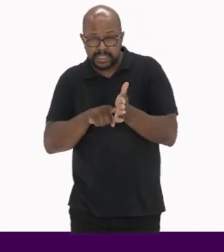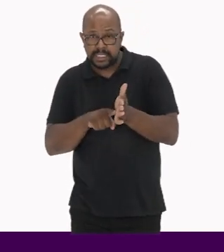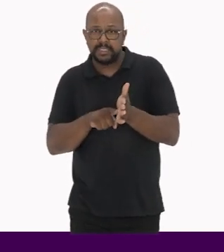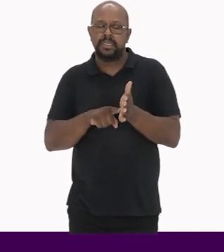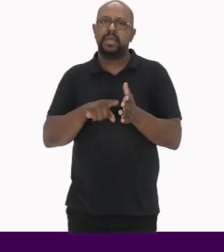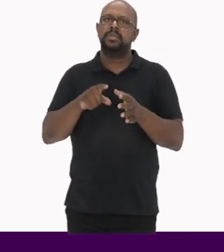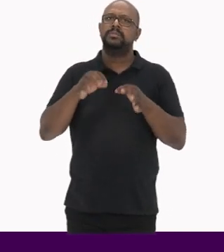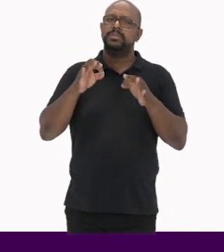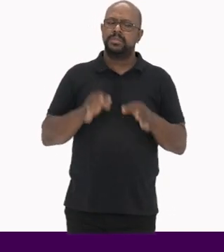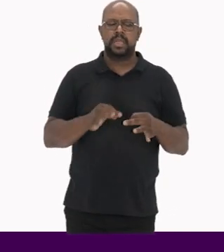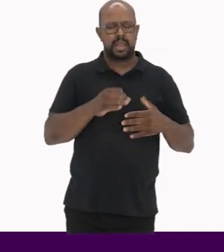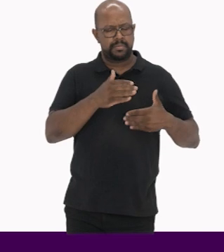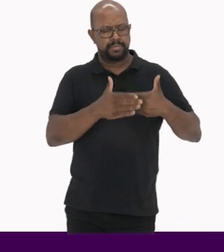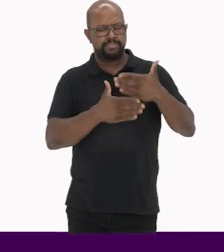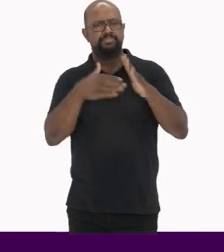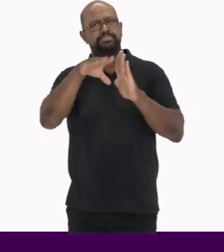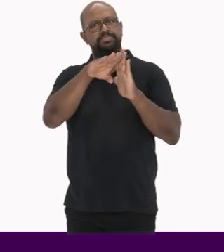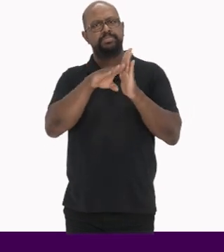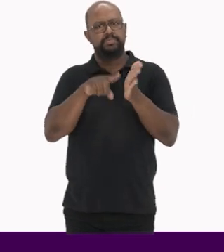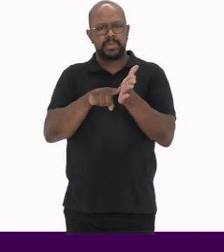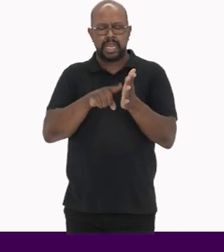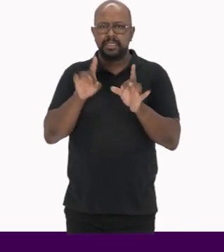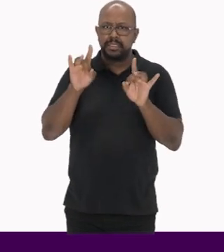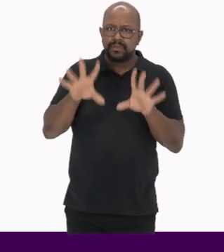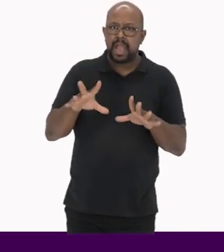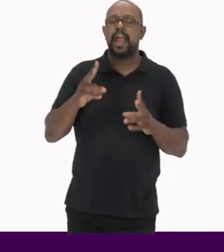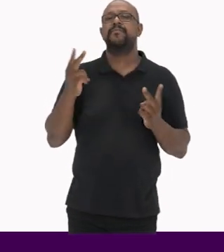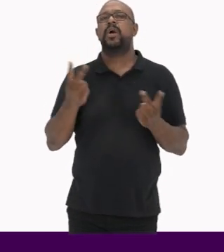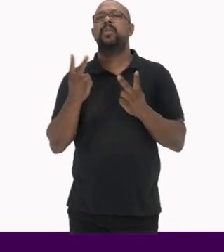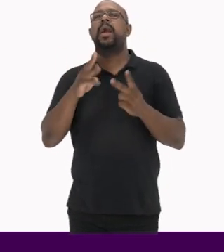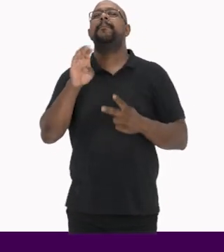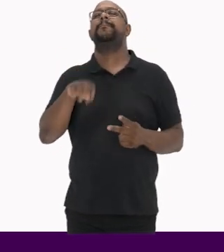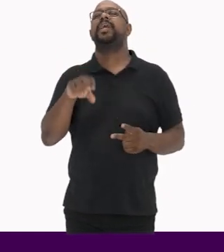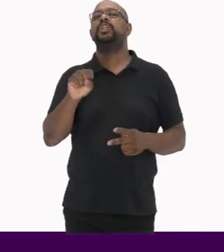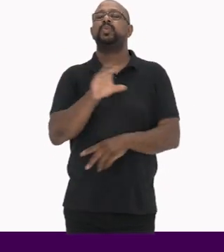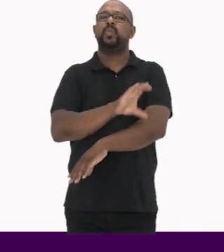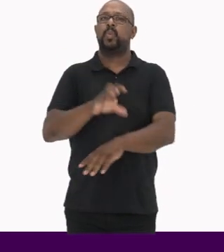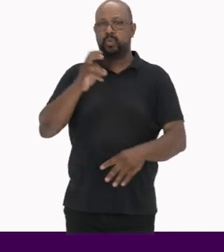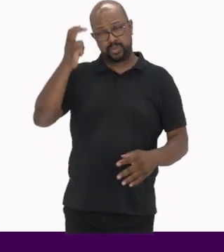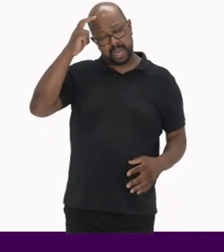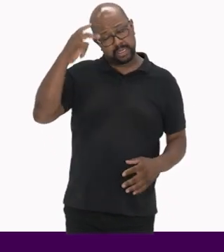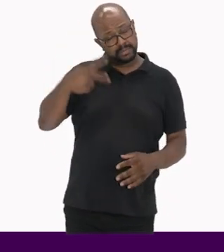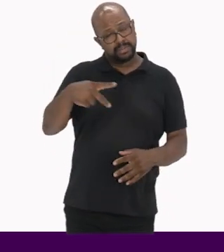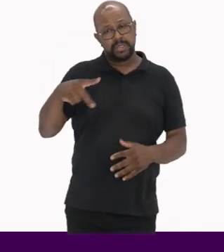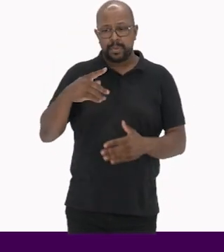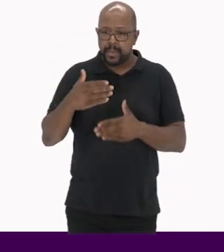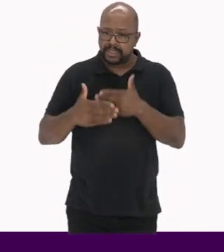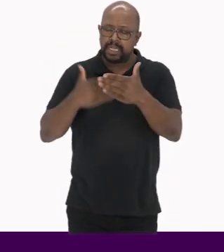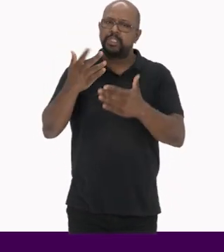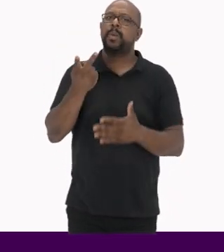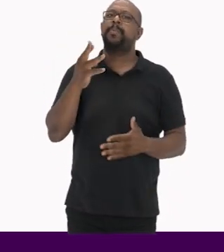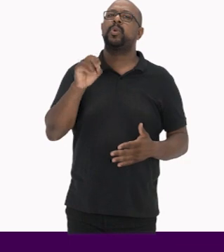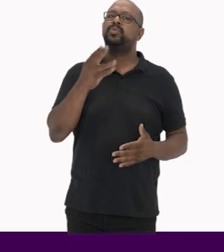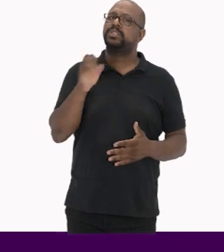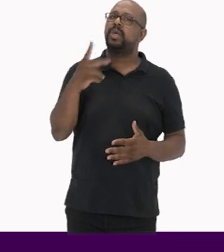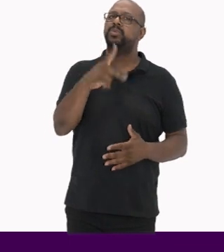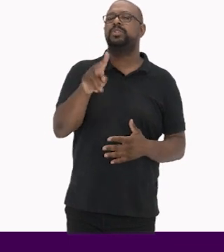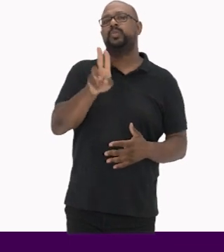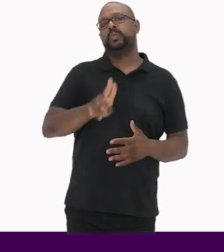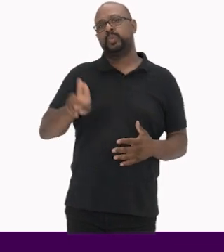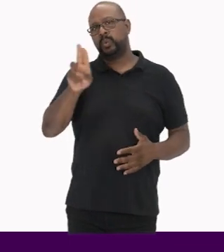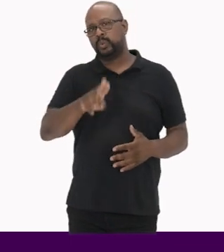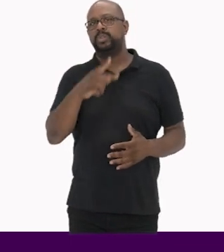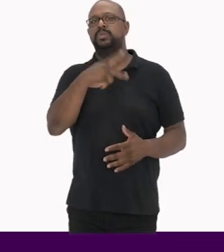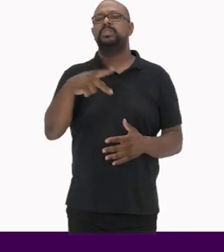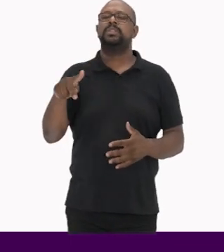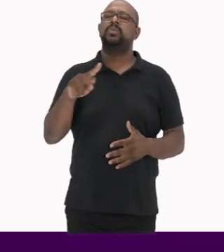pesquisa estabeleceu procedimentos para identificar e valorar os bens culturais A partir de seus processos de produção, dos seus